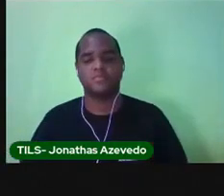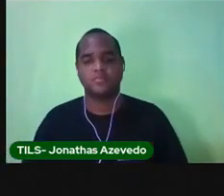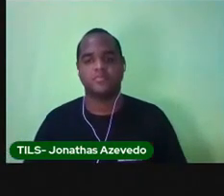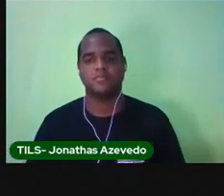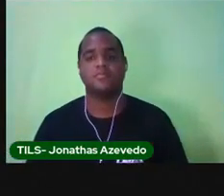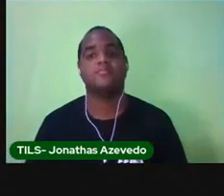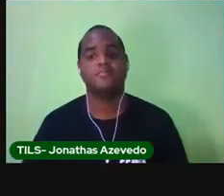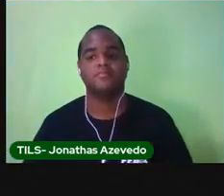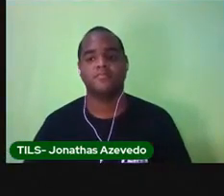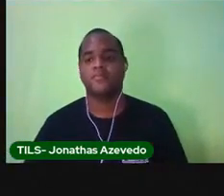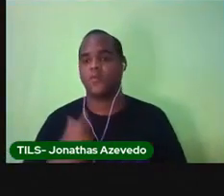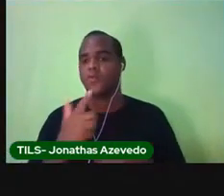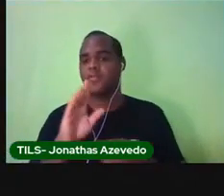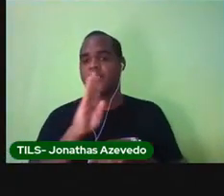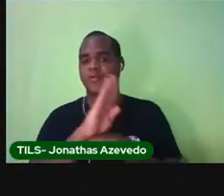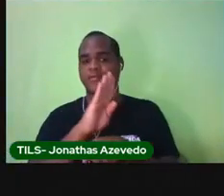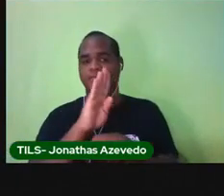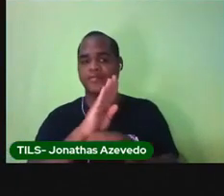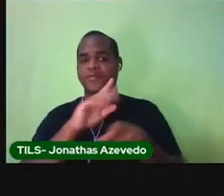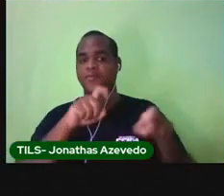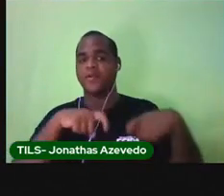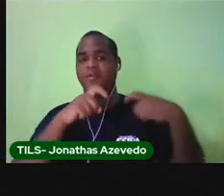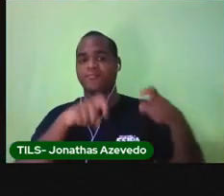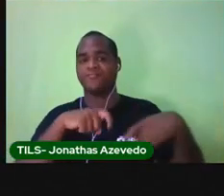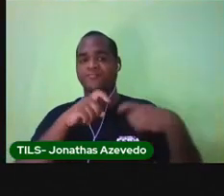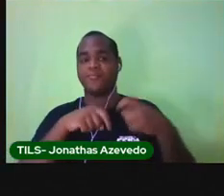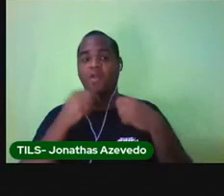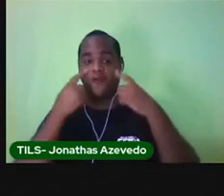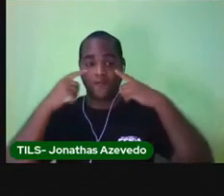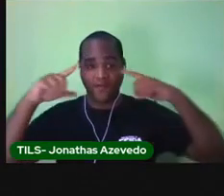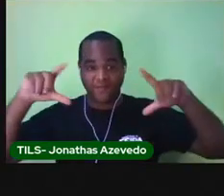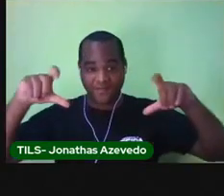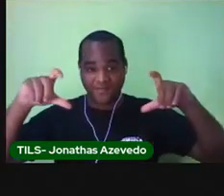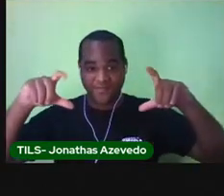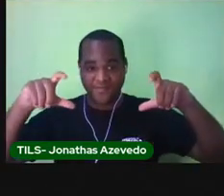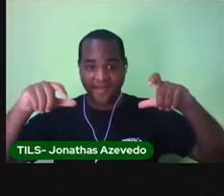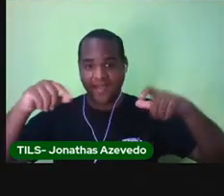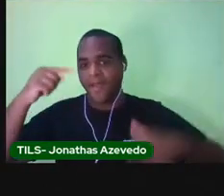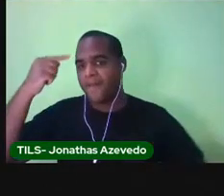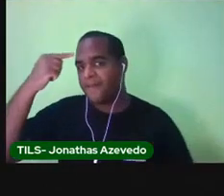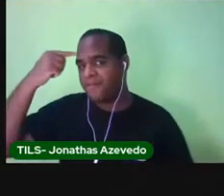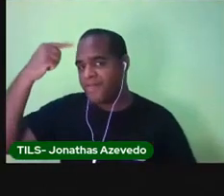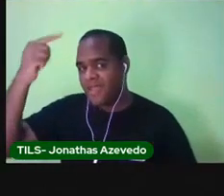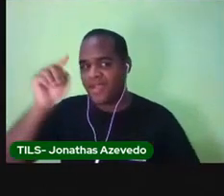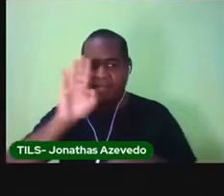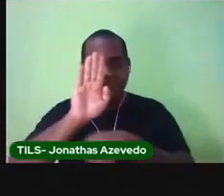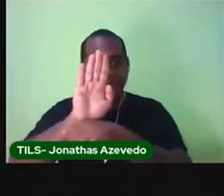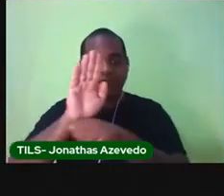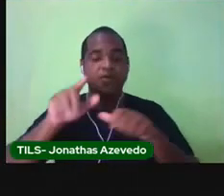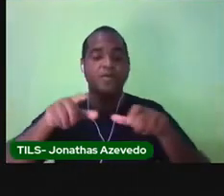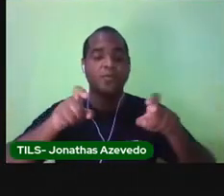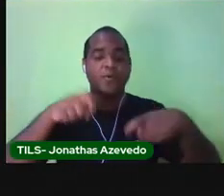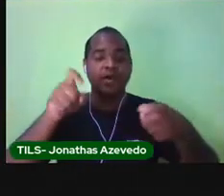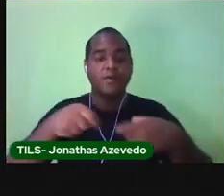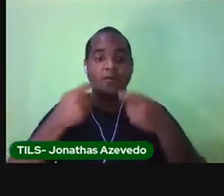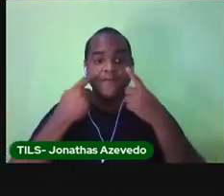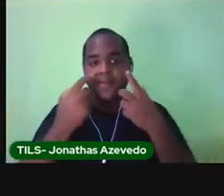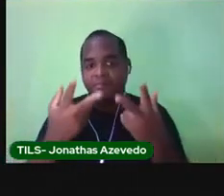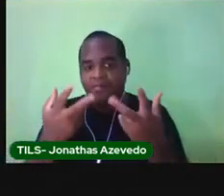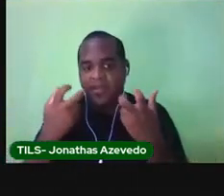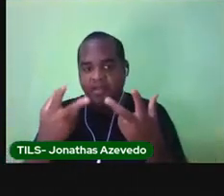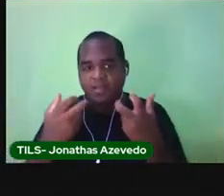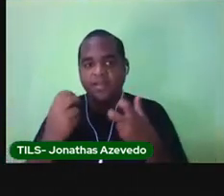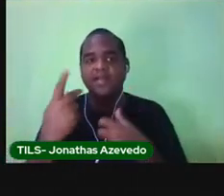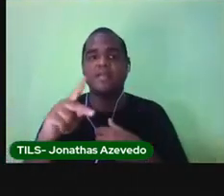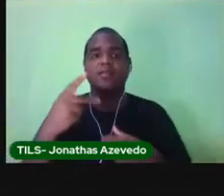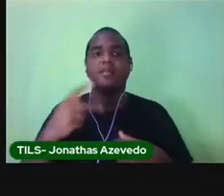Um bairro rural. Olha essa figurinha. Você imagina o que é um bairro rural só de ver essa imagem?